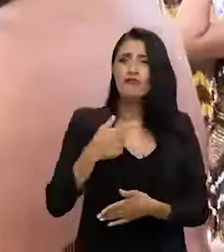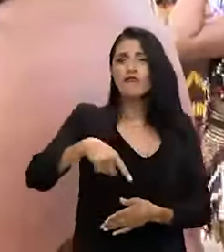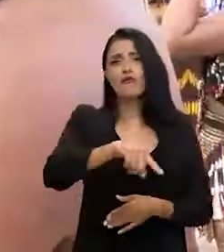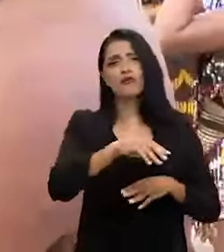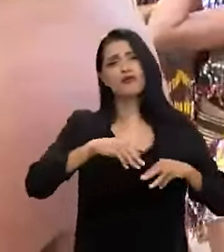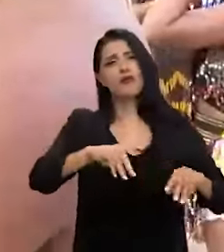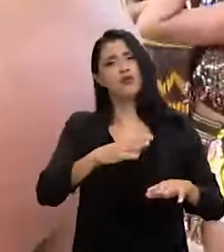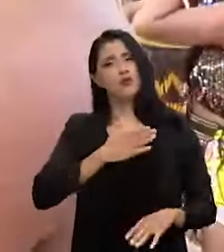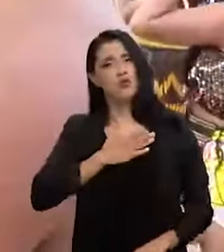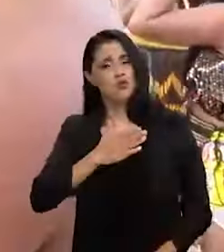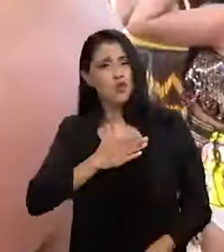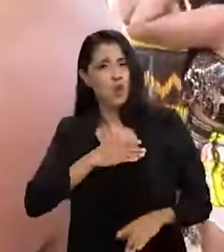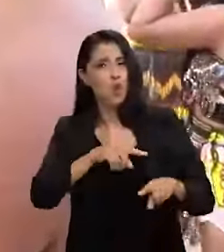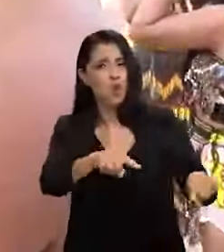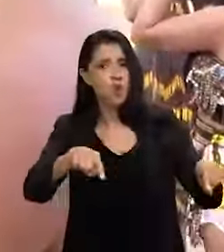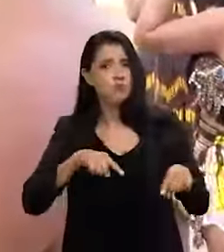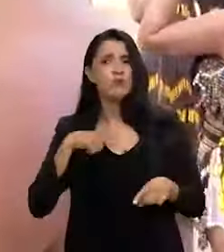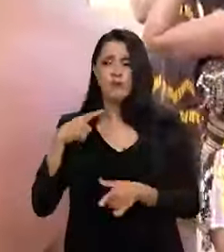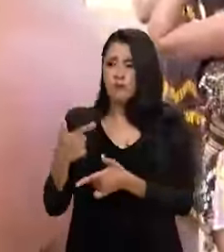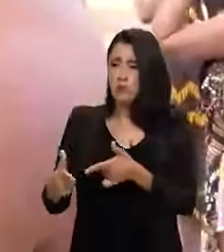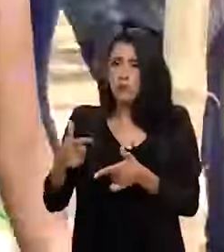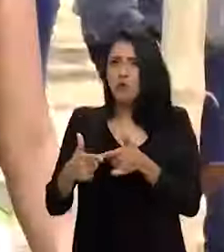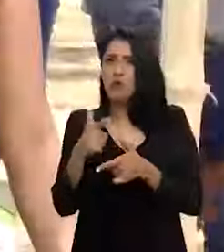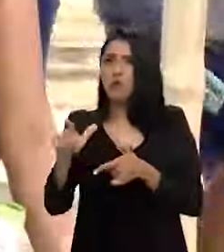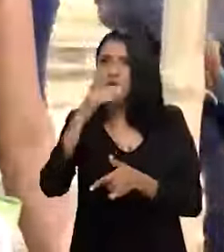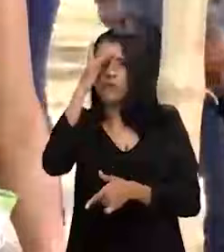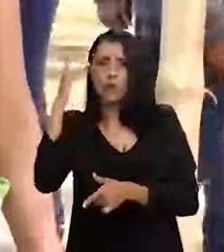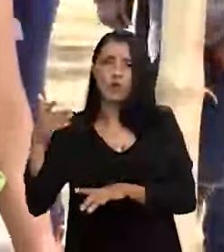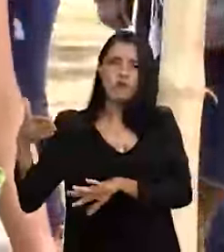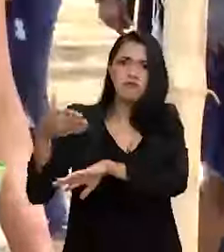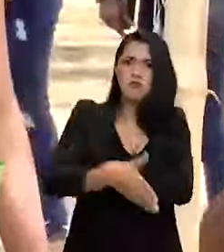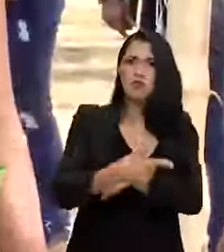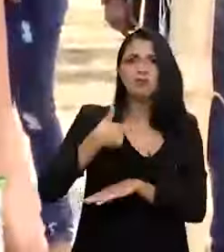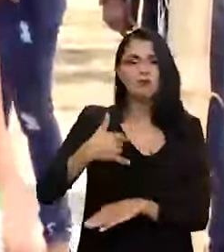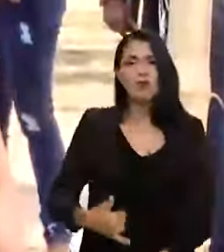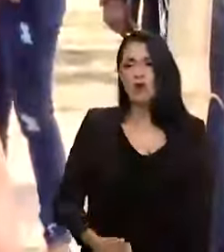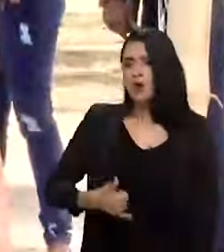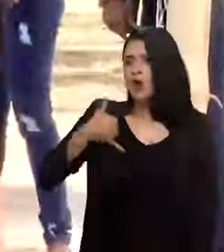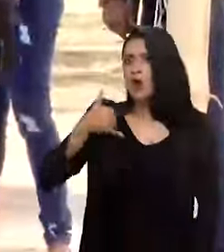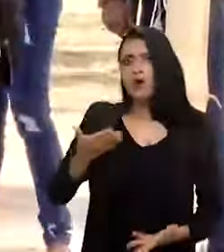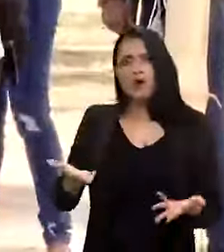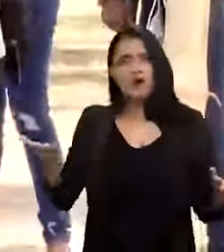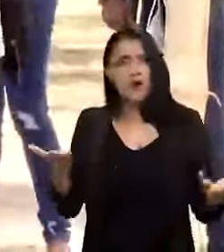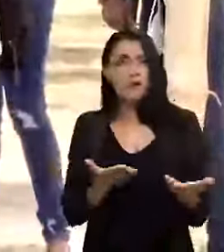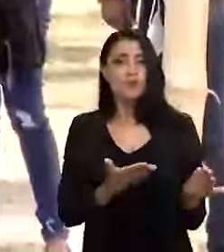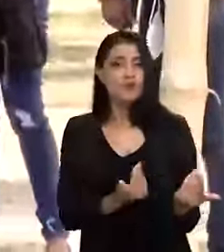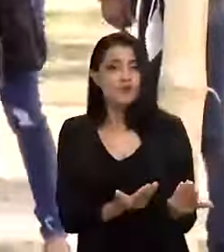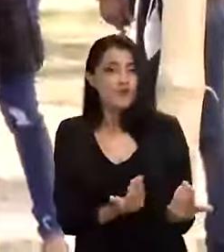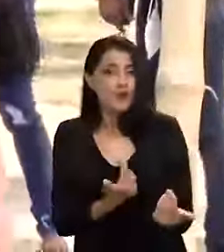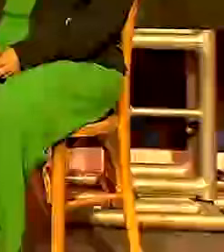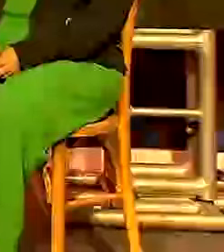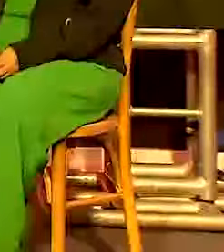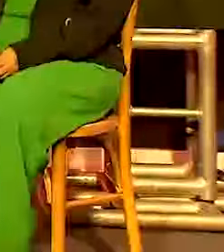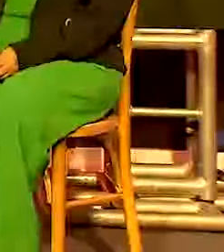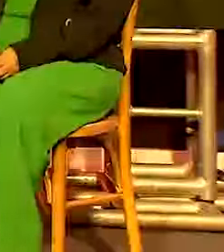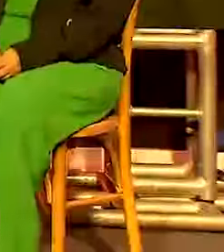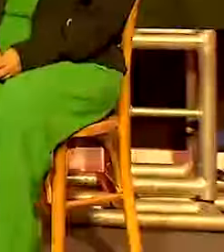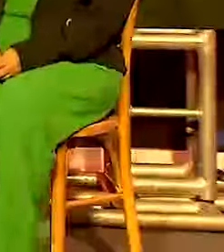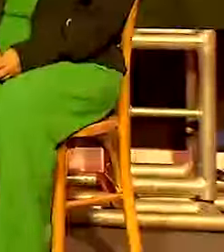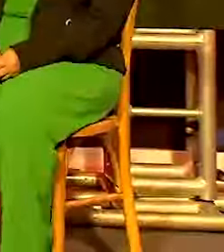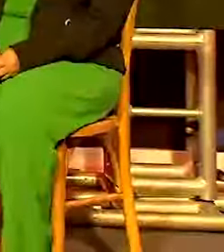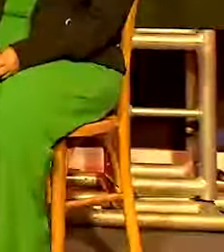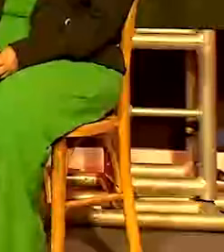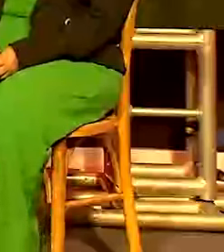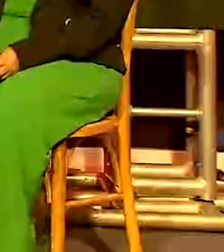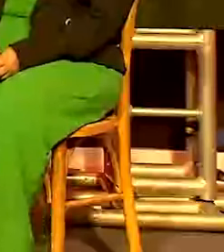invasores cumpriu uma decisão judicial de 2014 e foi registrado pela empresa Brasil de Comunicação, que lançou